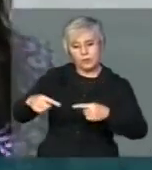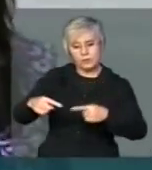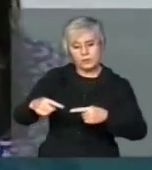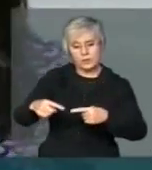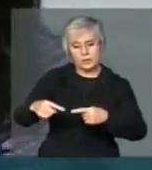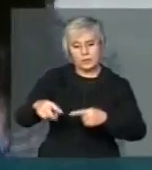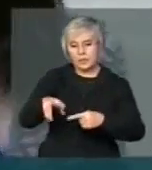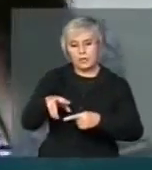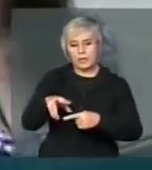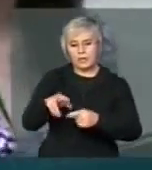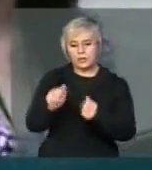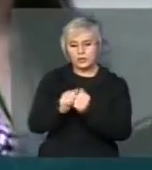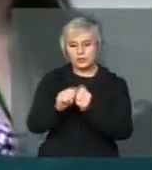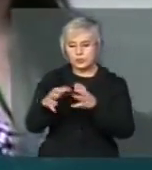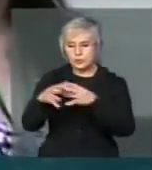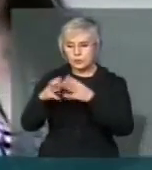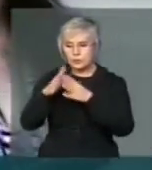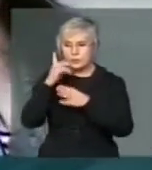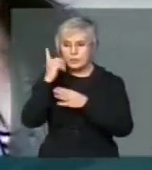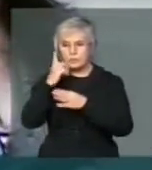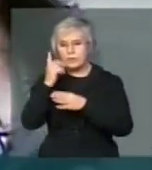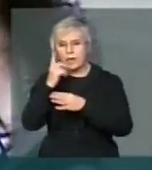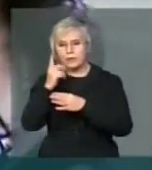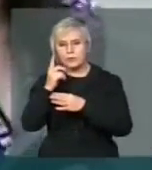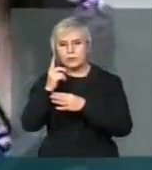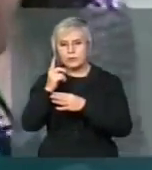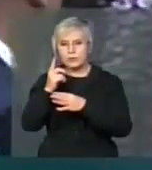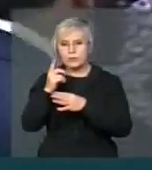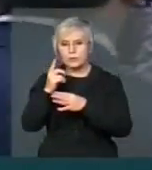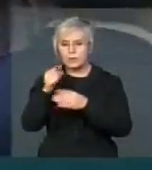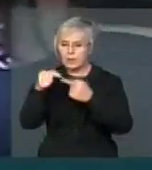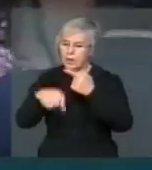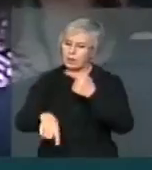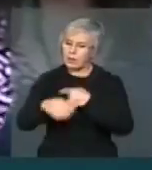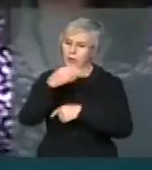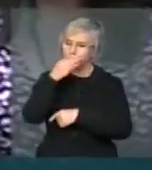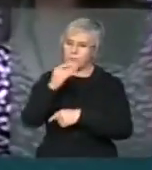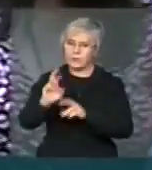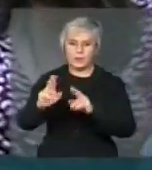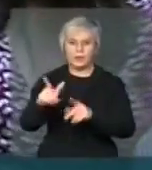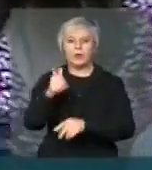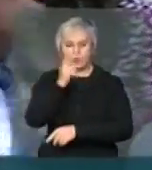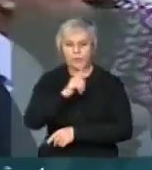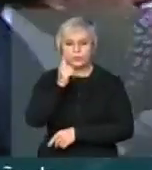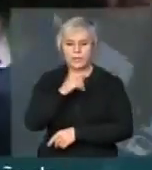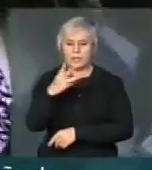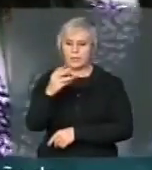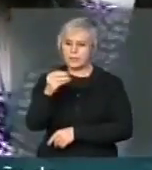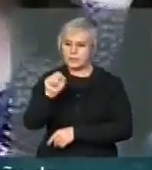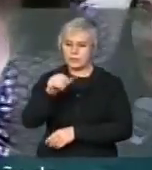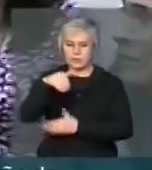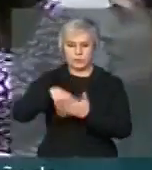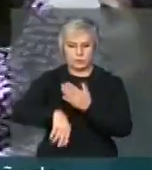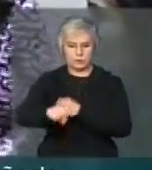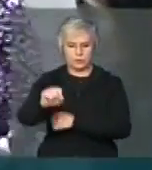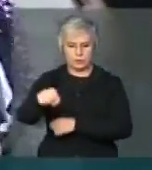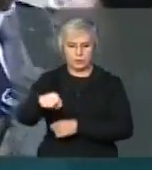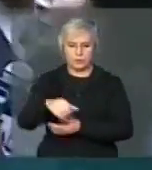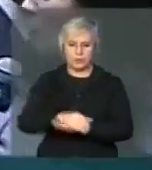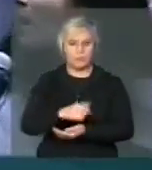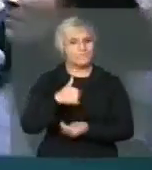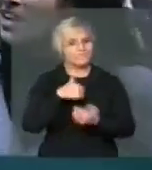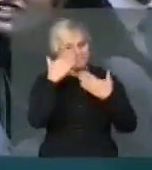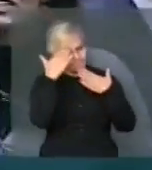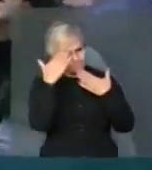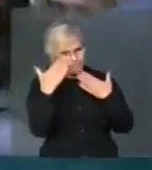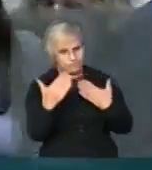vão ser acompanhados pelos deputados do partido. acho que a gente tem condições, no dia de hoje sim, de conseguir os 308 votos. Eu agradeço aos dois deputados. Parece